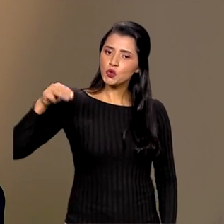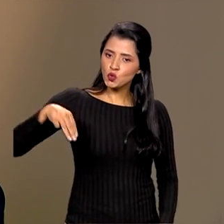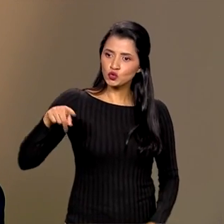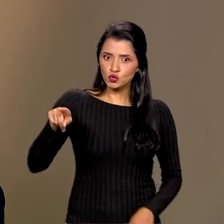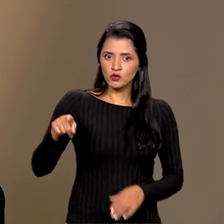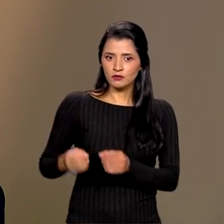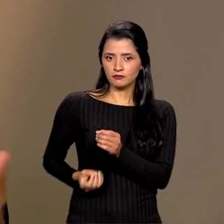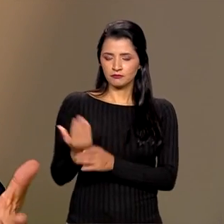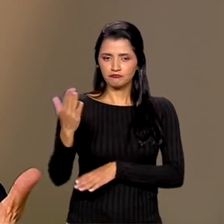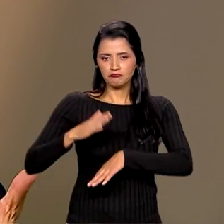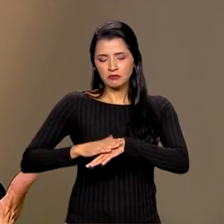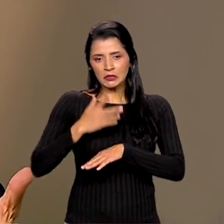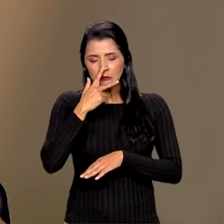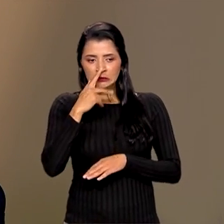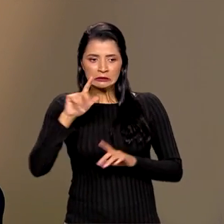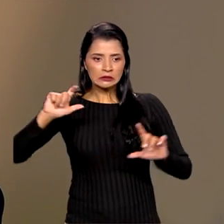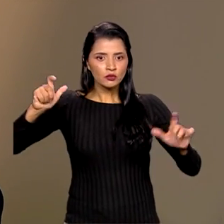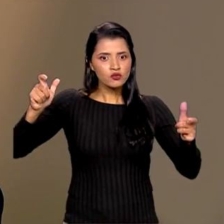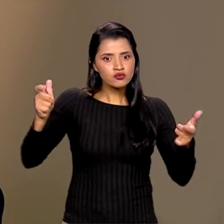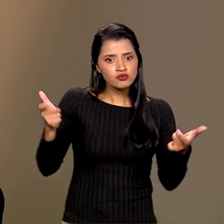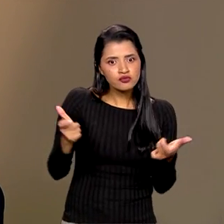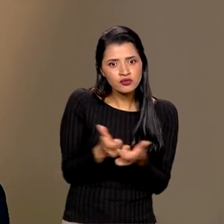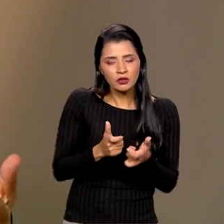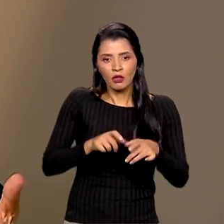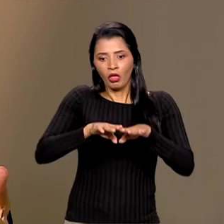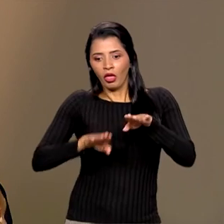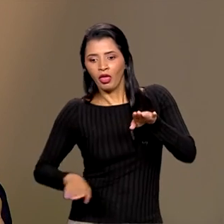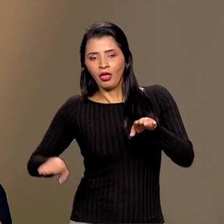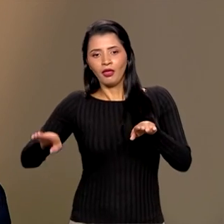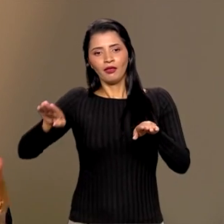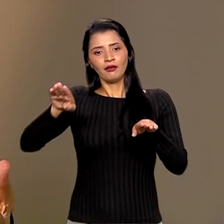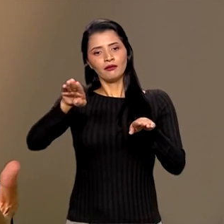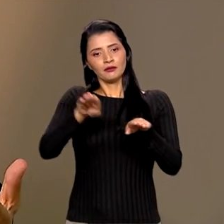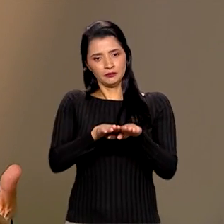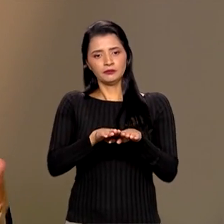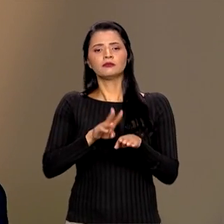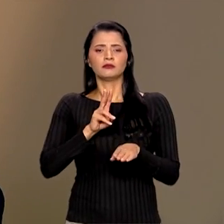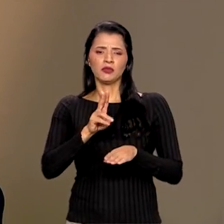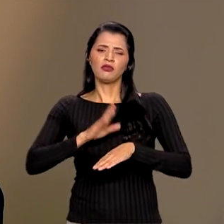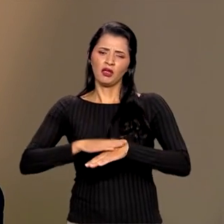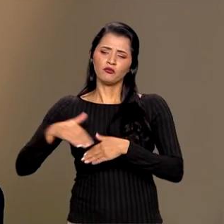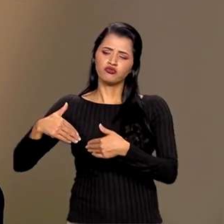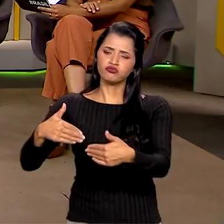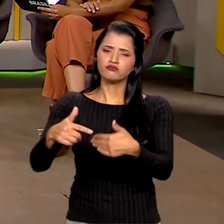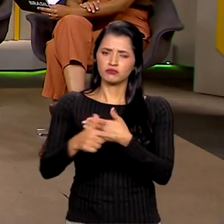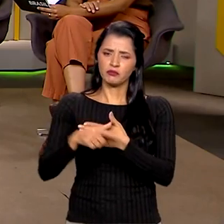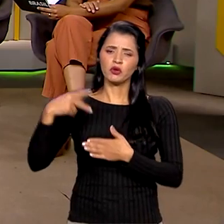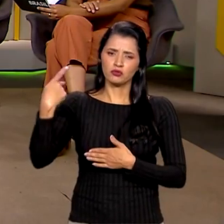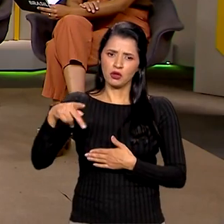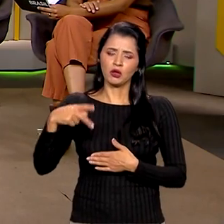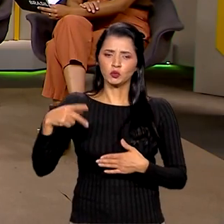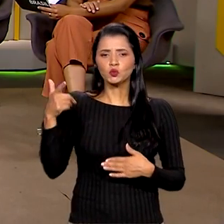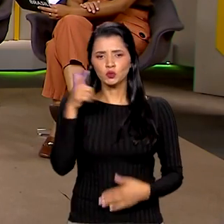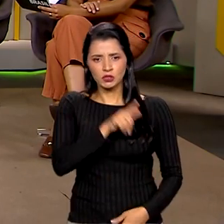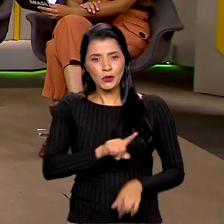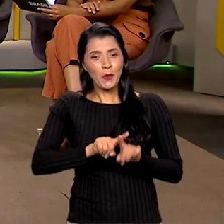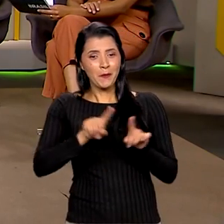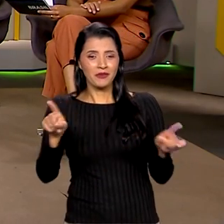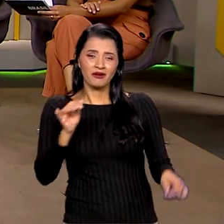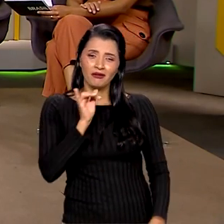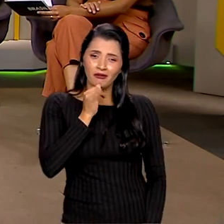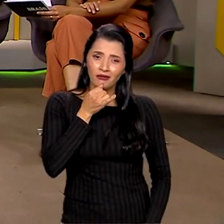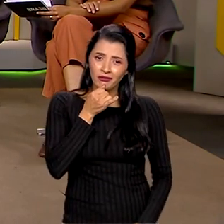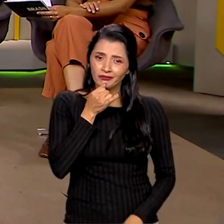gente precisava reduzir as desigualdades regionais. E ela cumpriu durante muito tempo esse papel. Infelizmente, nos últimos